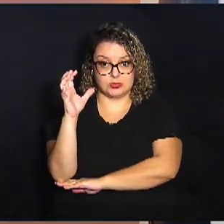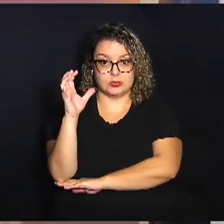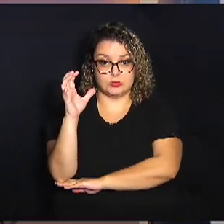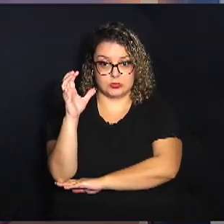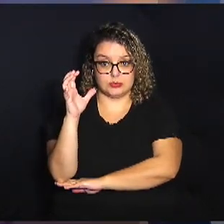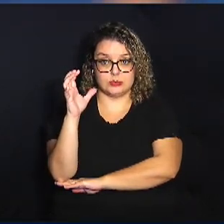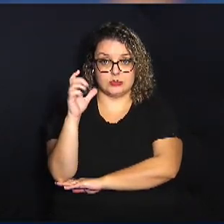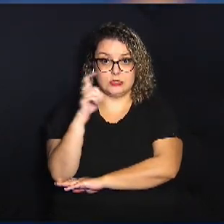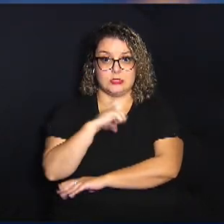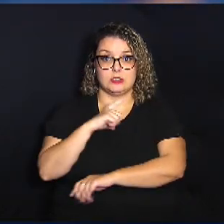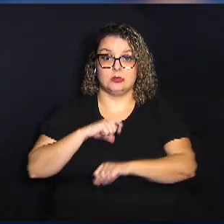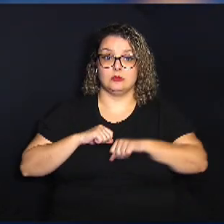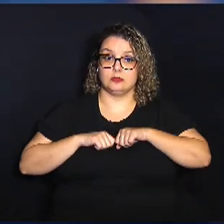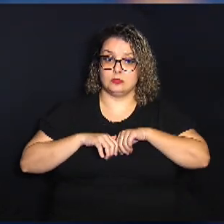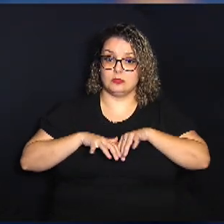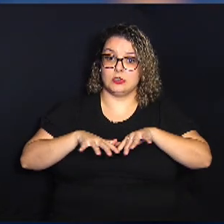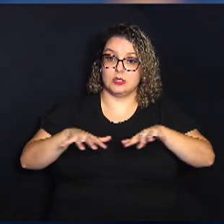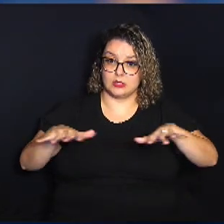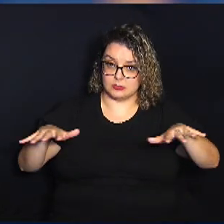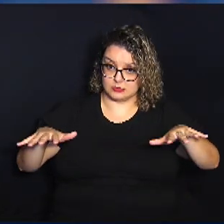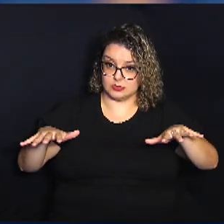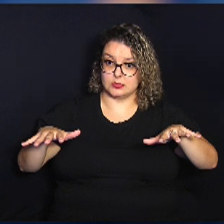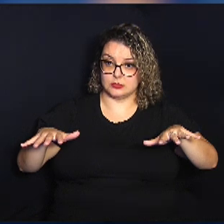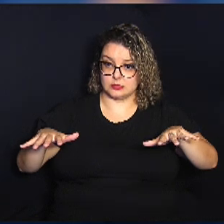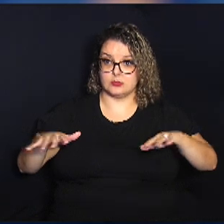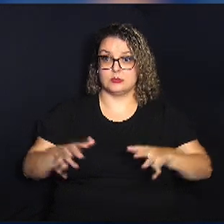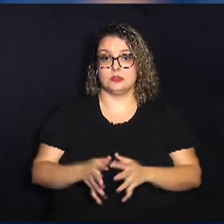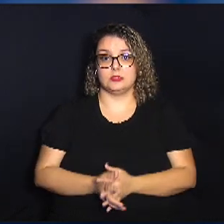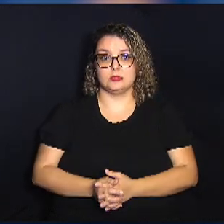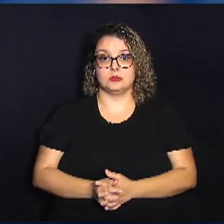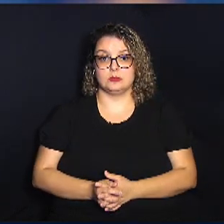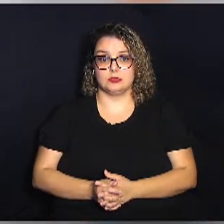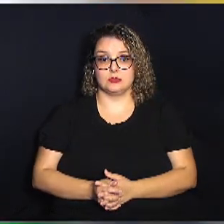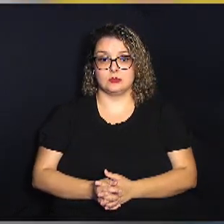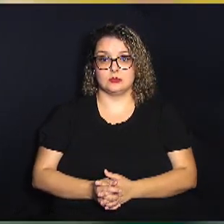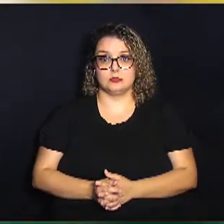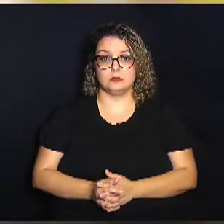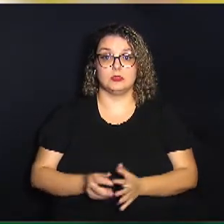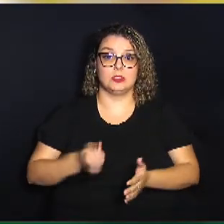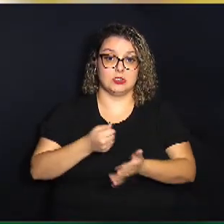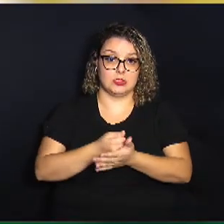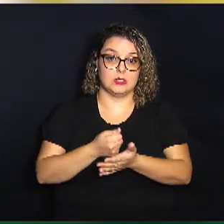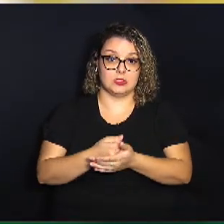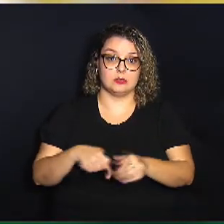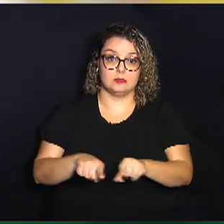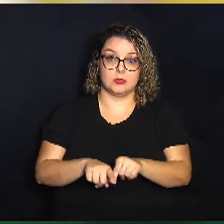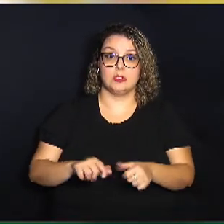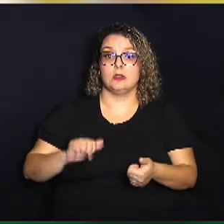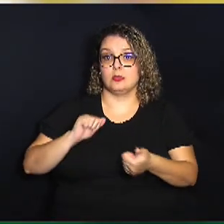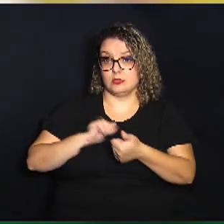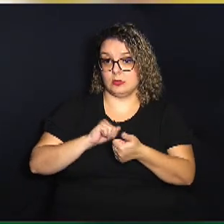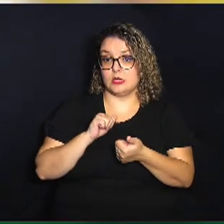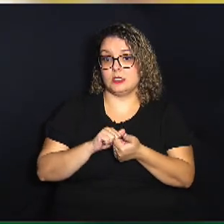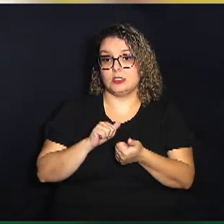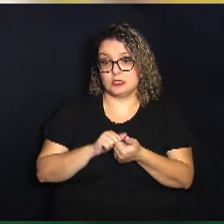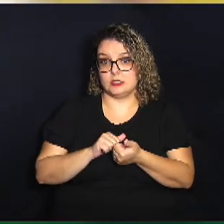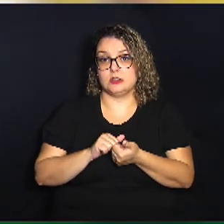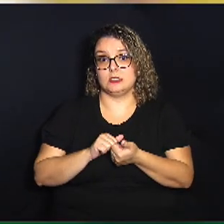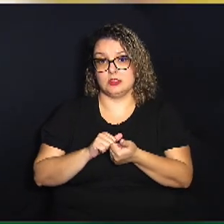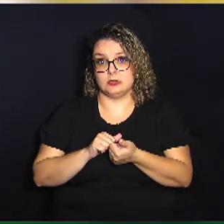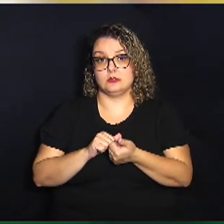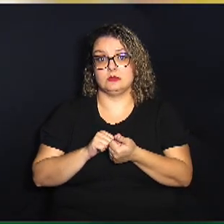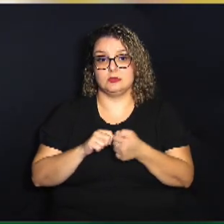terá uma expansão exponencial para que se garante inclusive a qualidade da